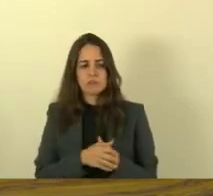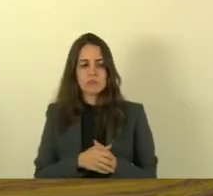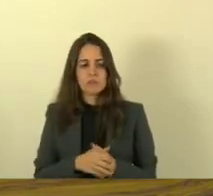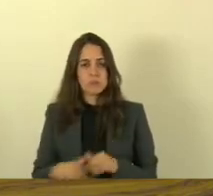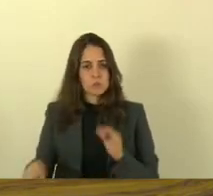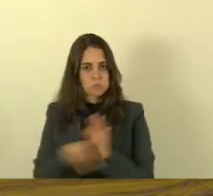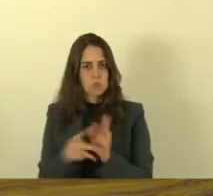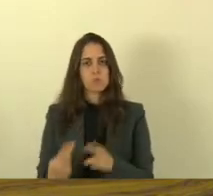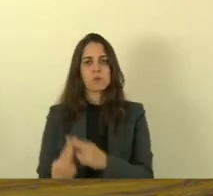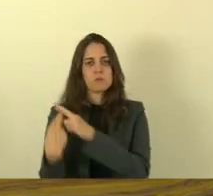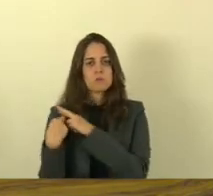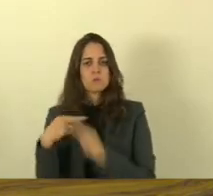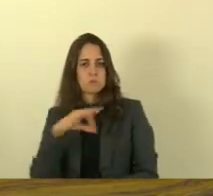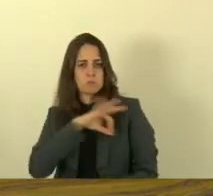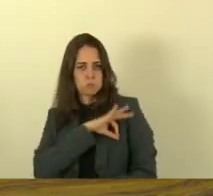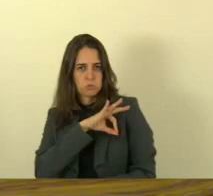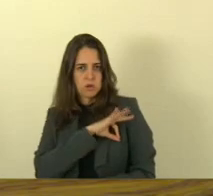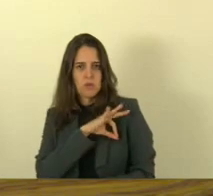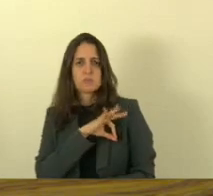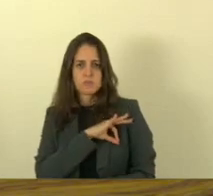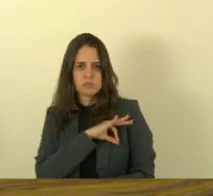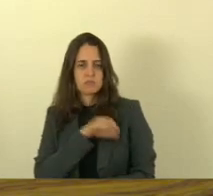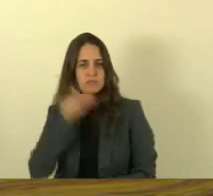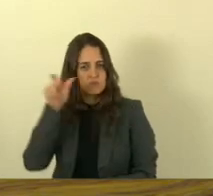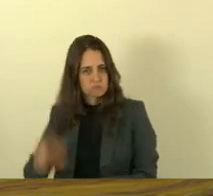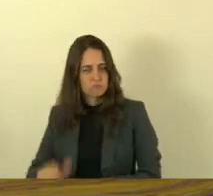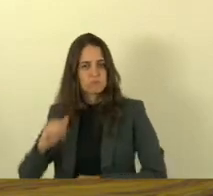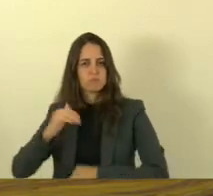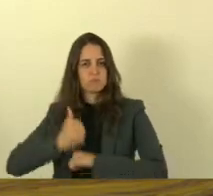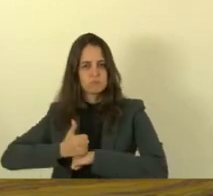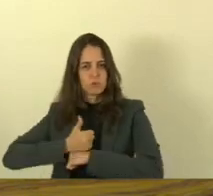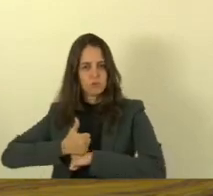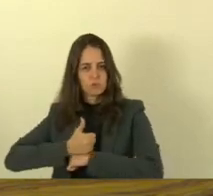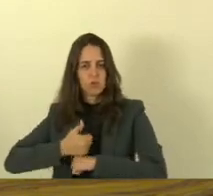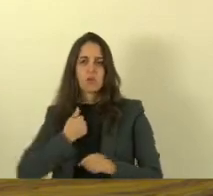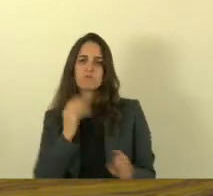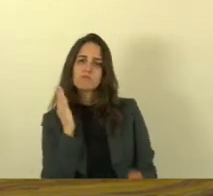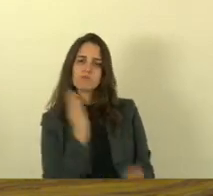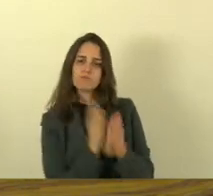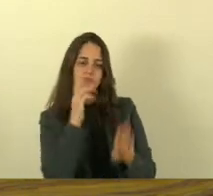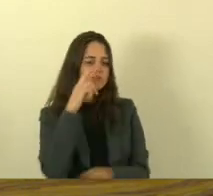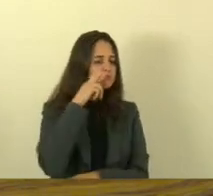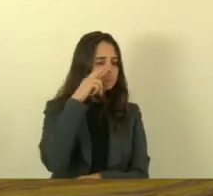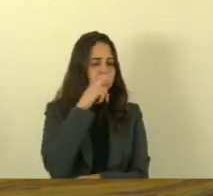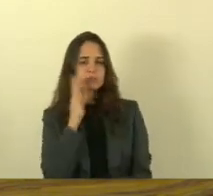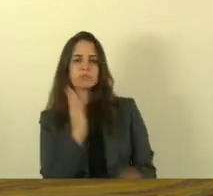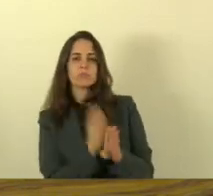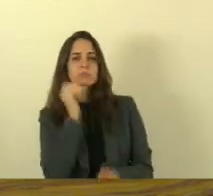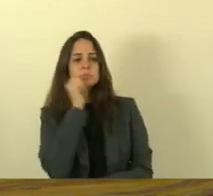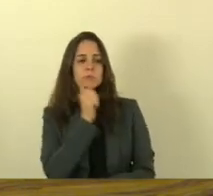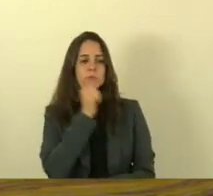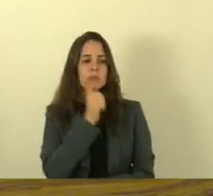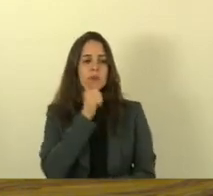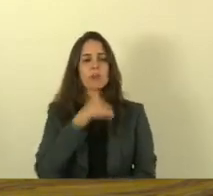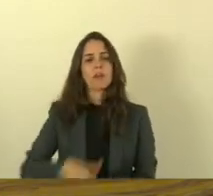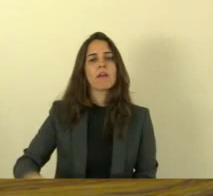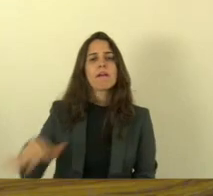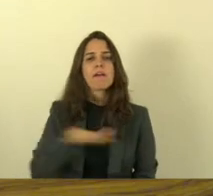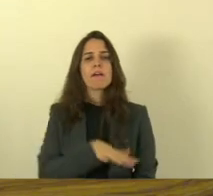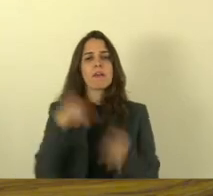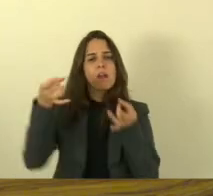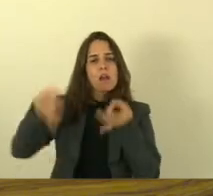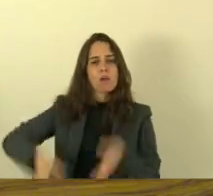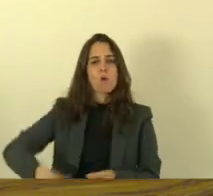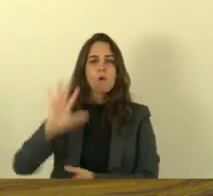perícia também que acaba estourando na perícia pra poder fazer a identificação ela foi achada numa área de